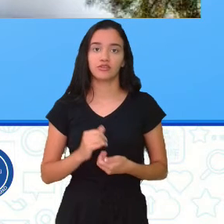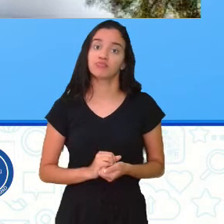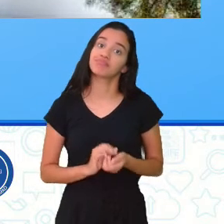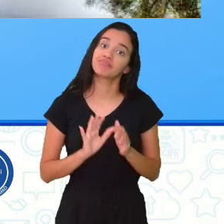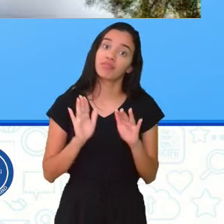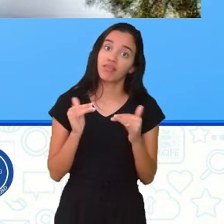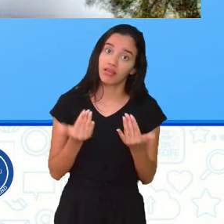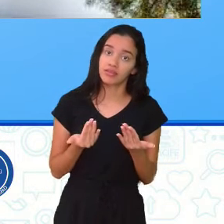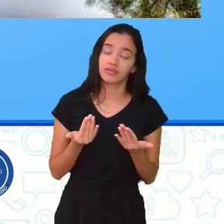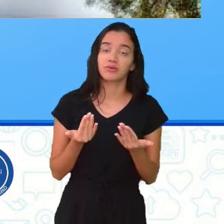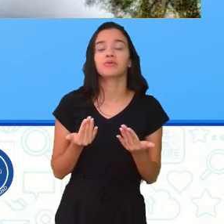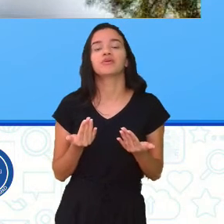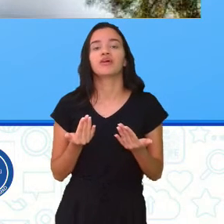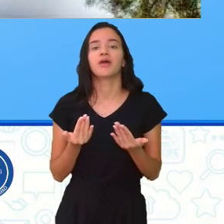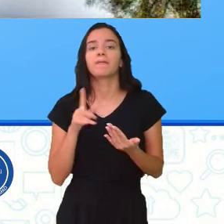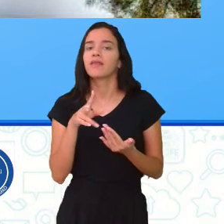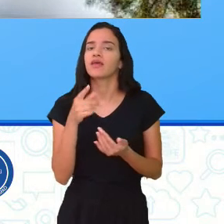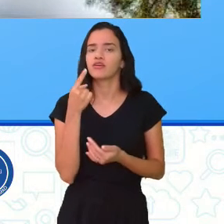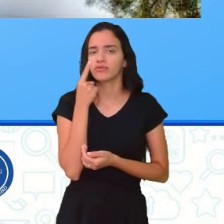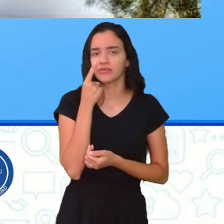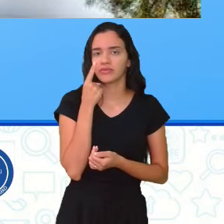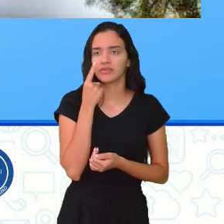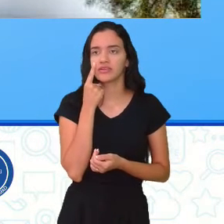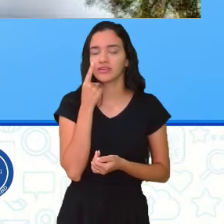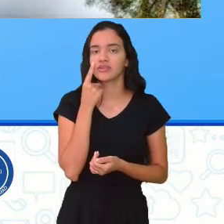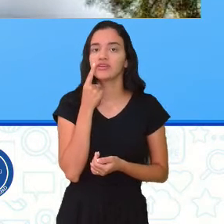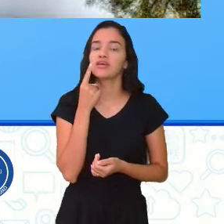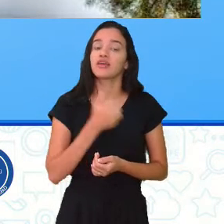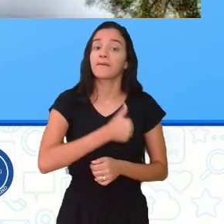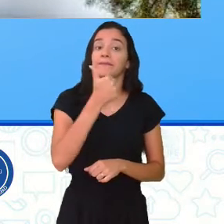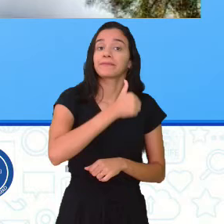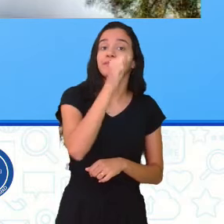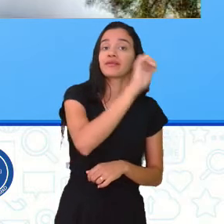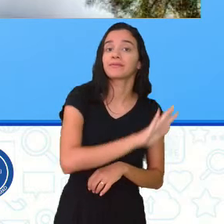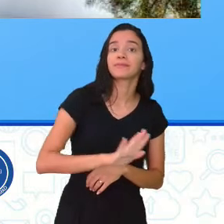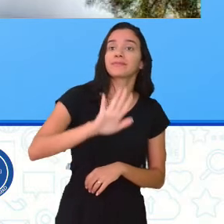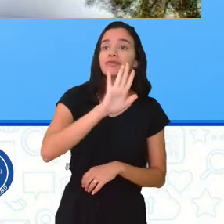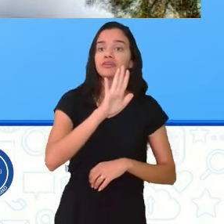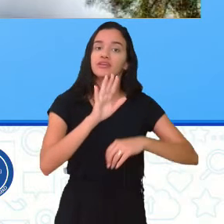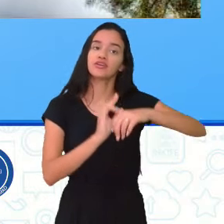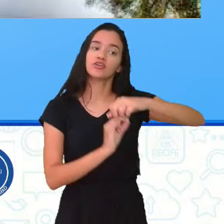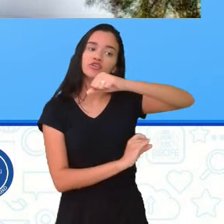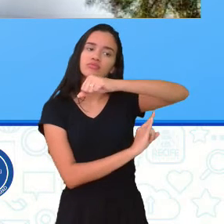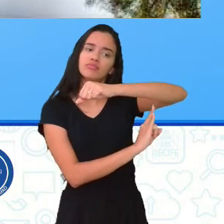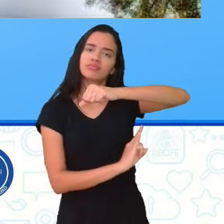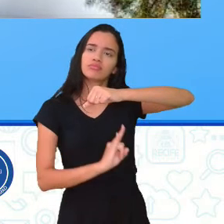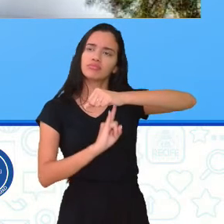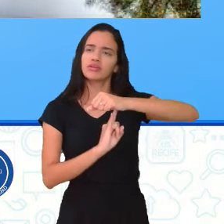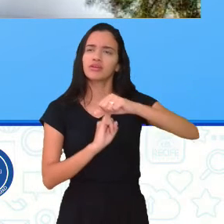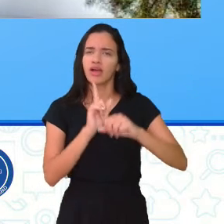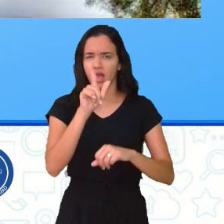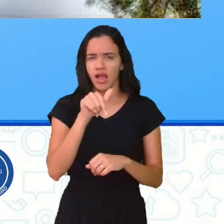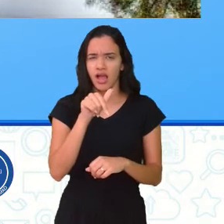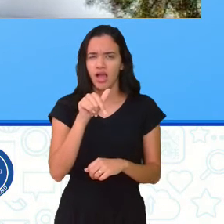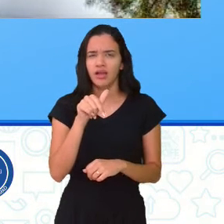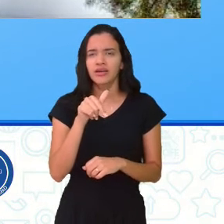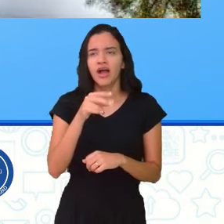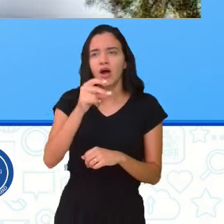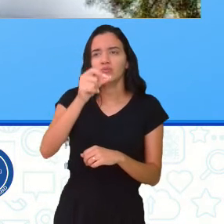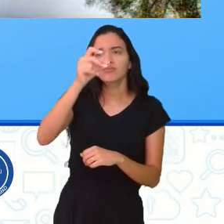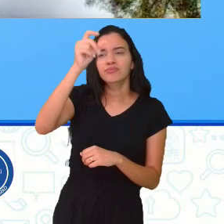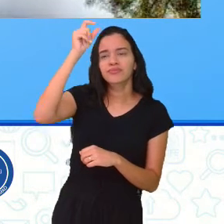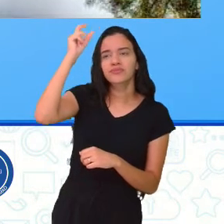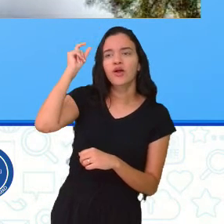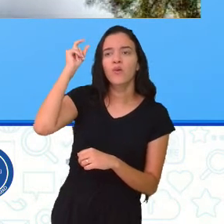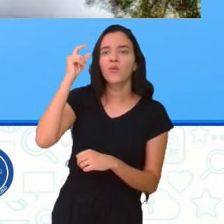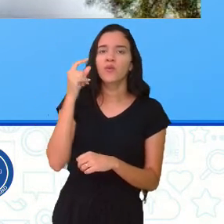Pois é. Veja que a primeira imagem dessa ponte, isso é uma ponte, professora? É, eu acho que é bem antiga,